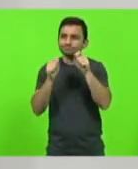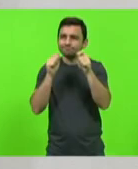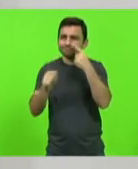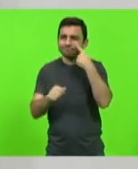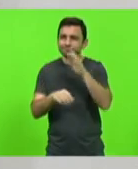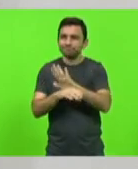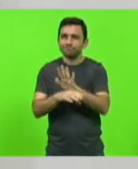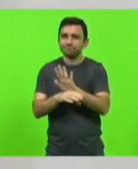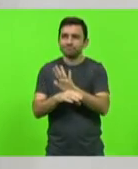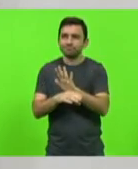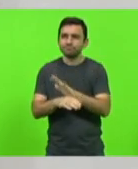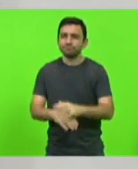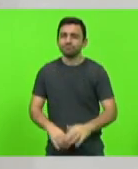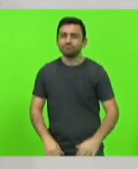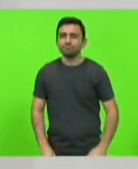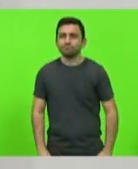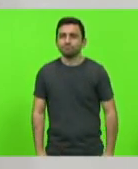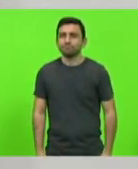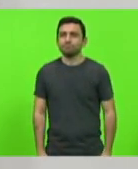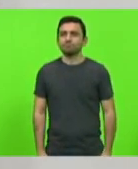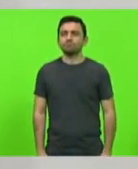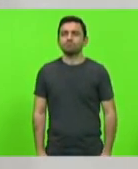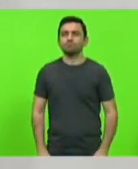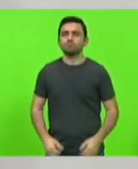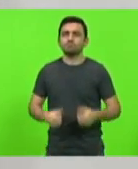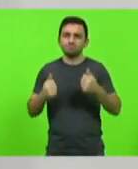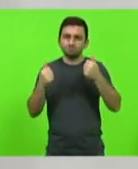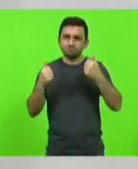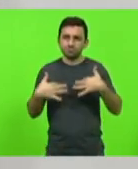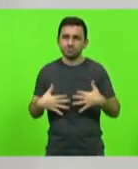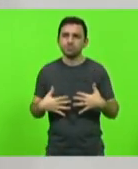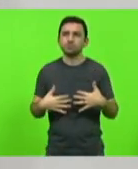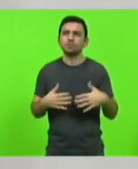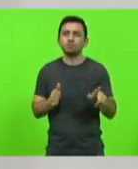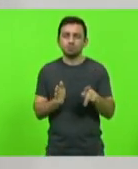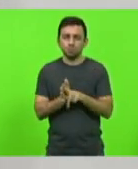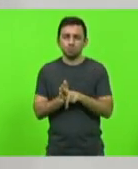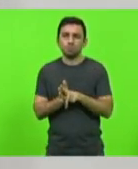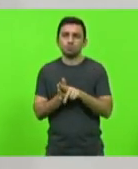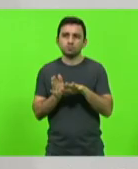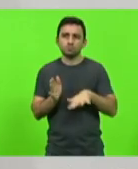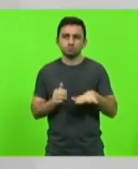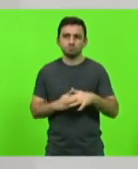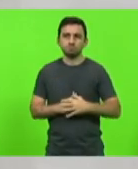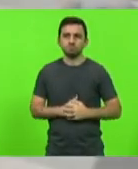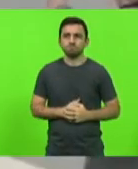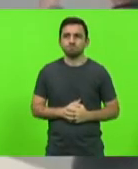também para dar continuidade na minha fala sobre um pequeno trecho desta ação.